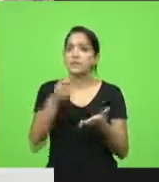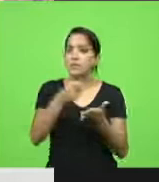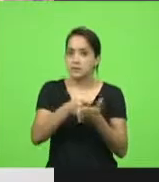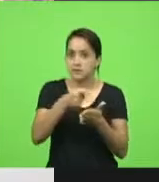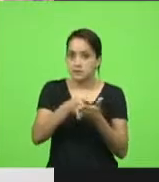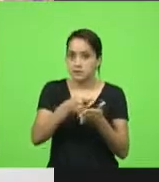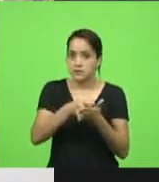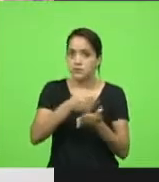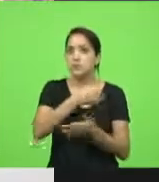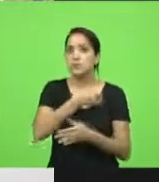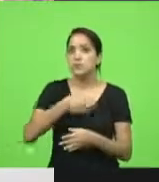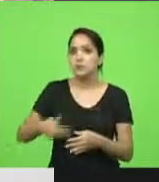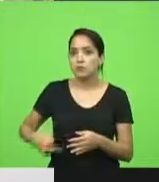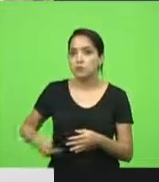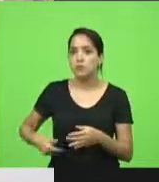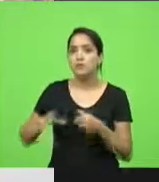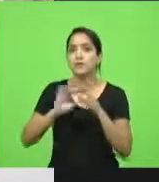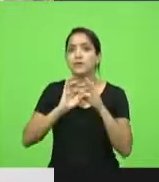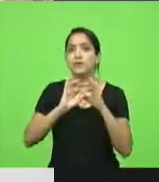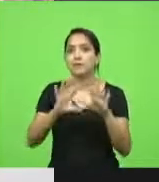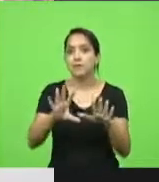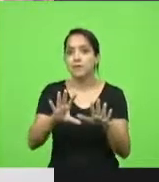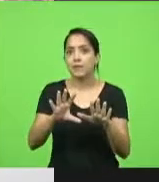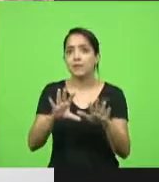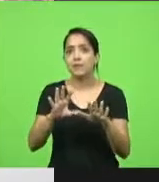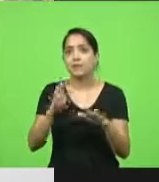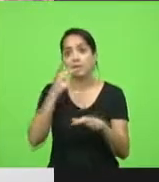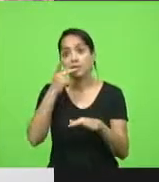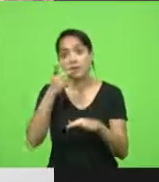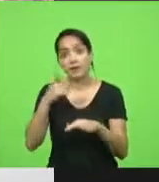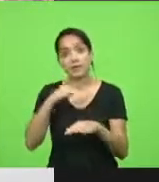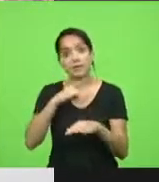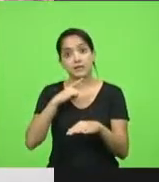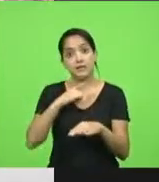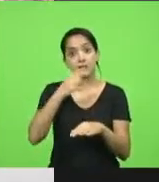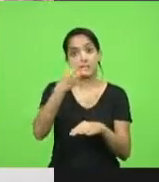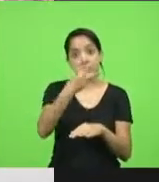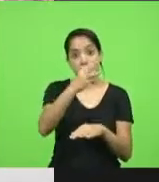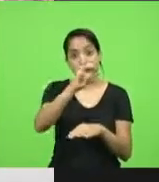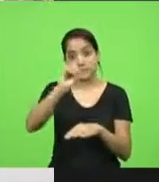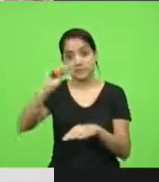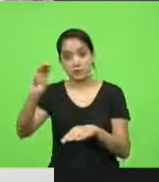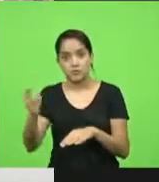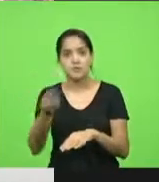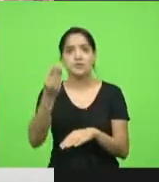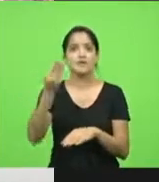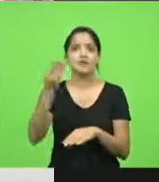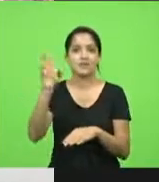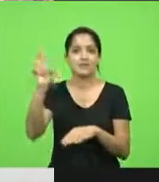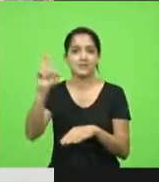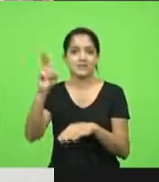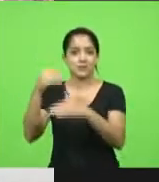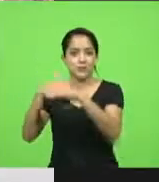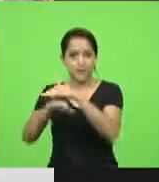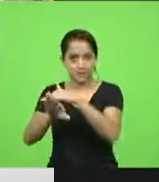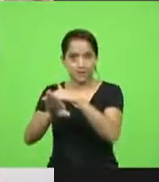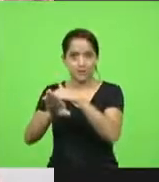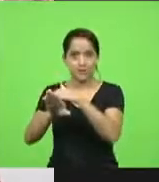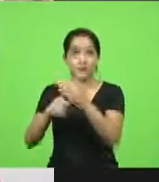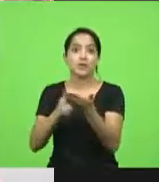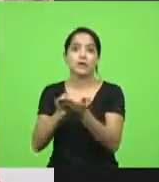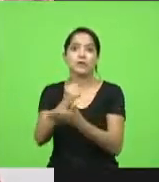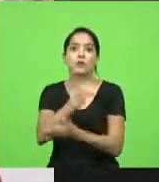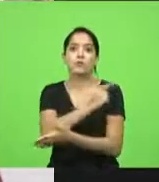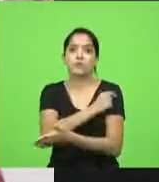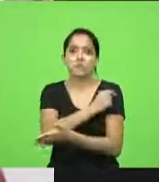que o governo de Santa Catarina libere aquilo que ele diz ter, 300 milhões reservados para a compra de vacina. Agora o STF já